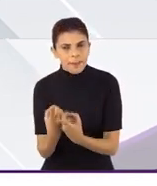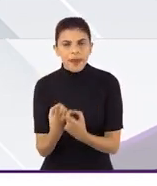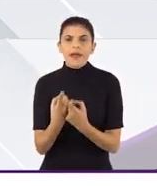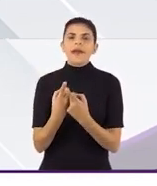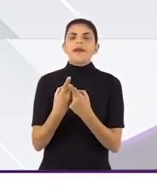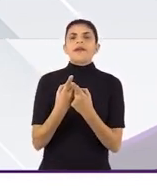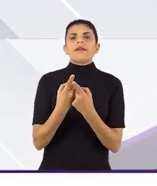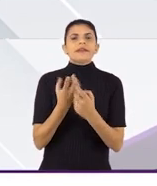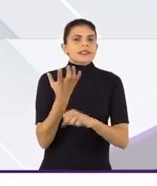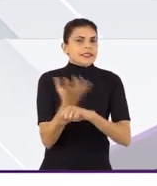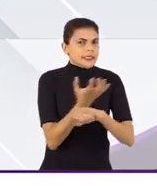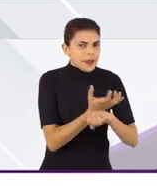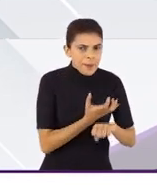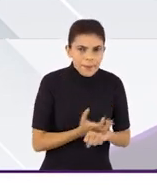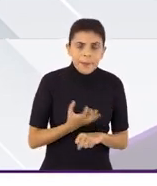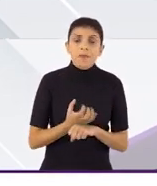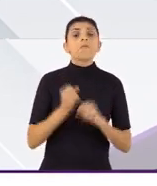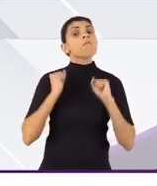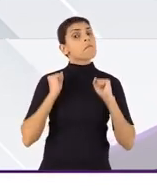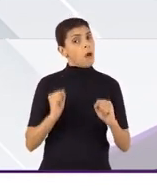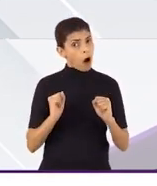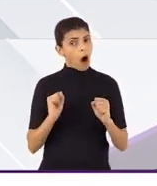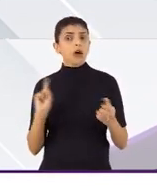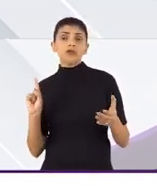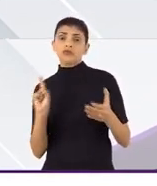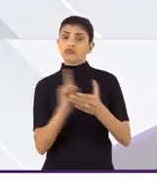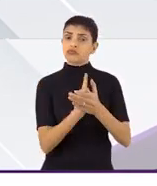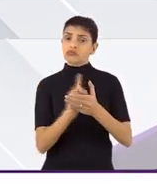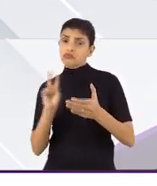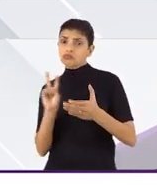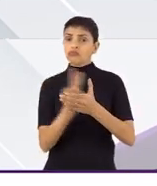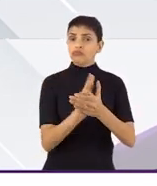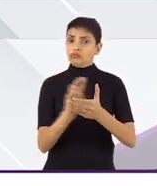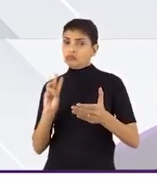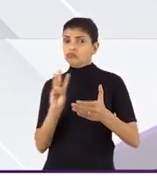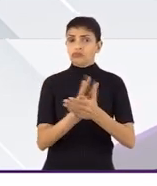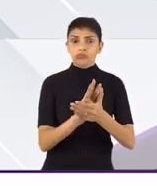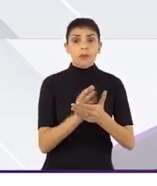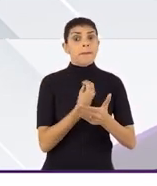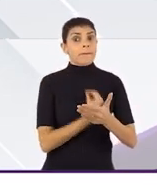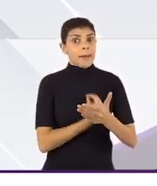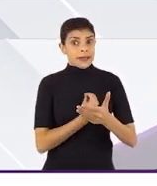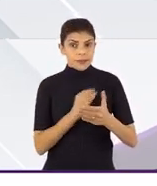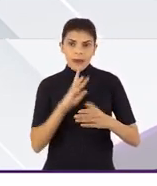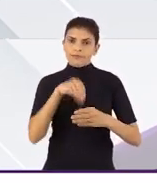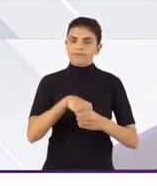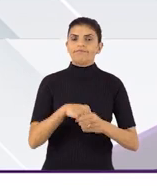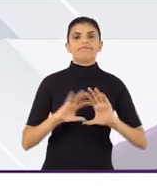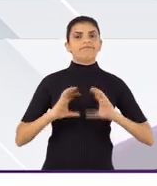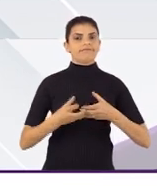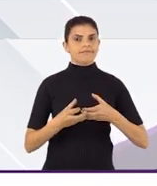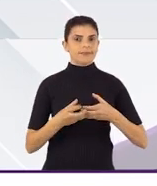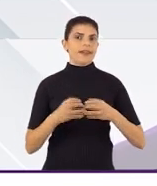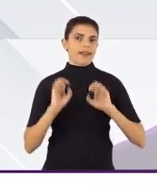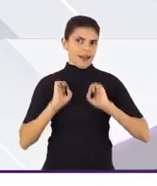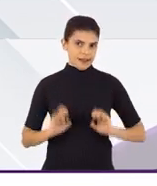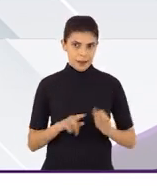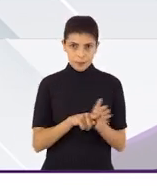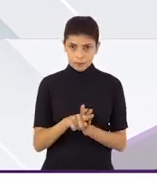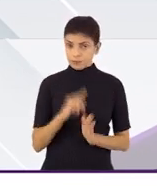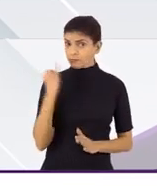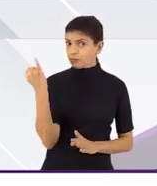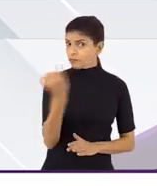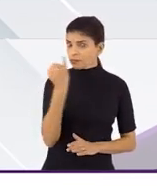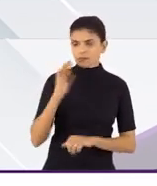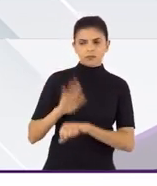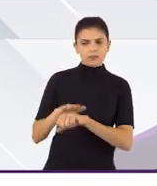departamentos, disciplinas, podem compor o Comitê de Ética em Pesquisa. É importante que este